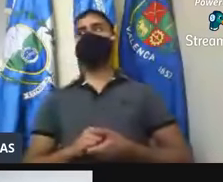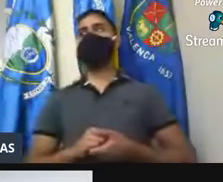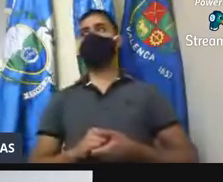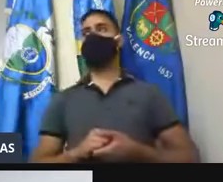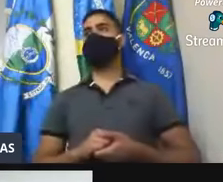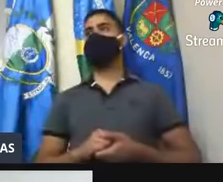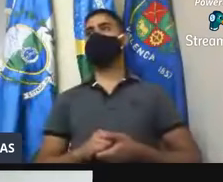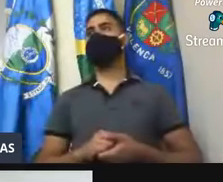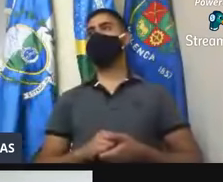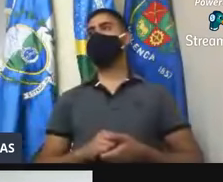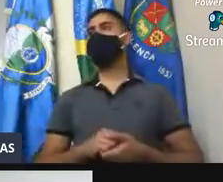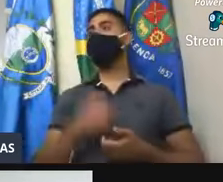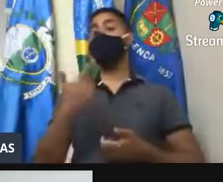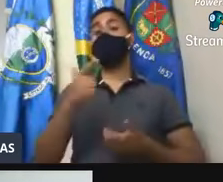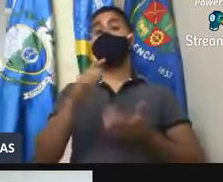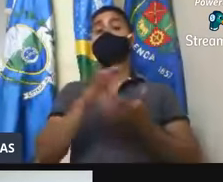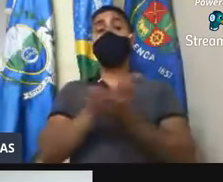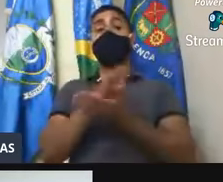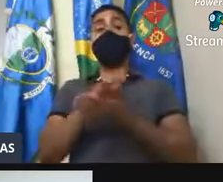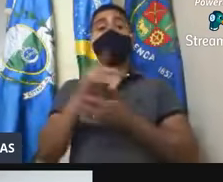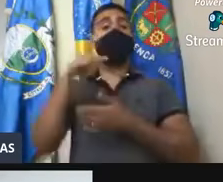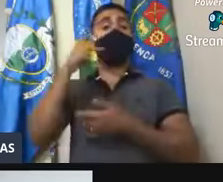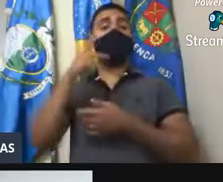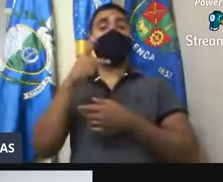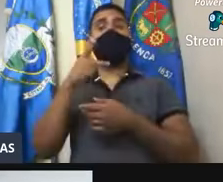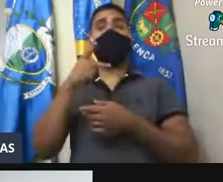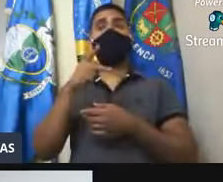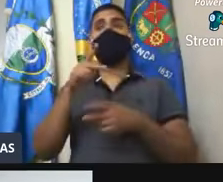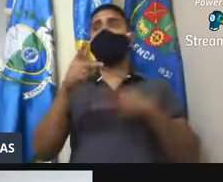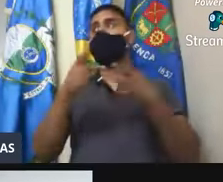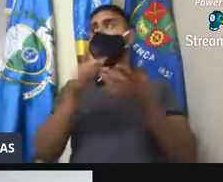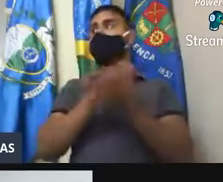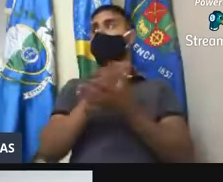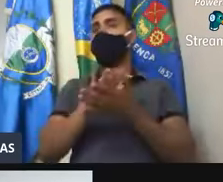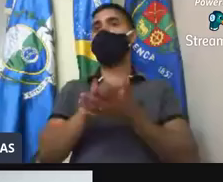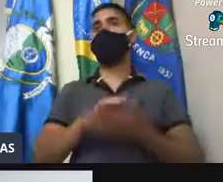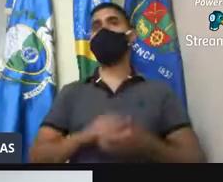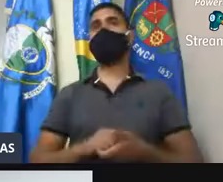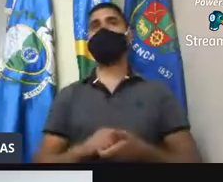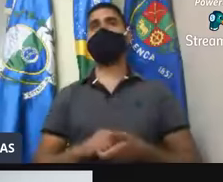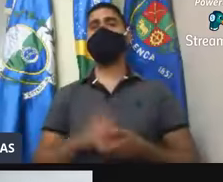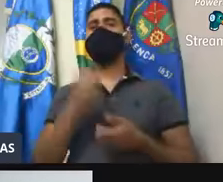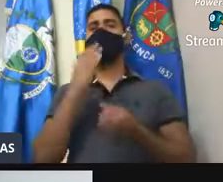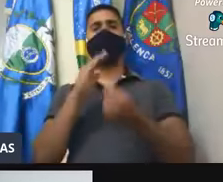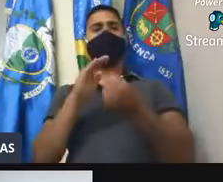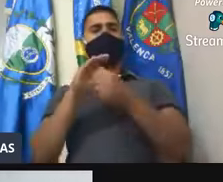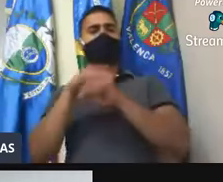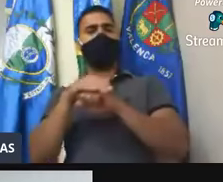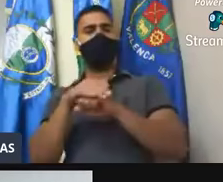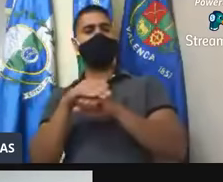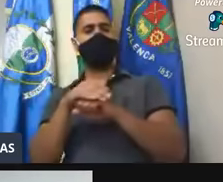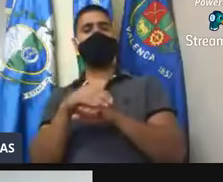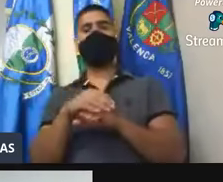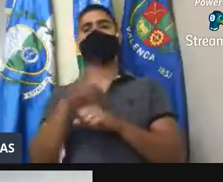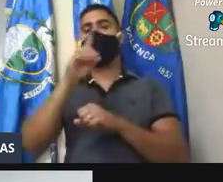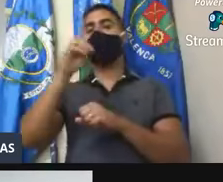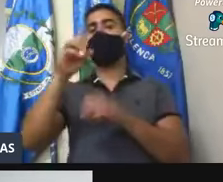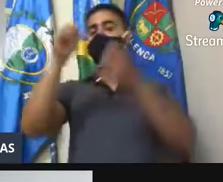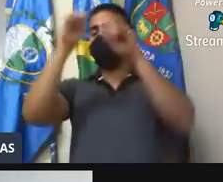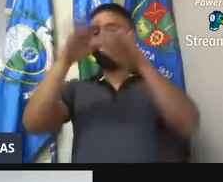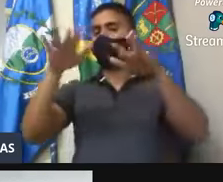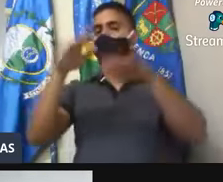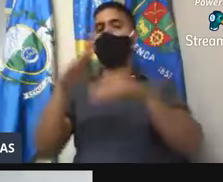Mas, mais nenhum vereador para poder justificar voto. Boa noite a todos e voltem para casa com Deus. Até